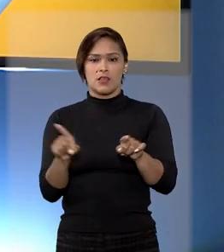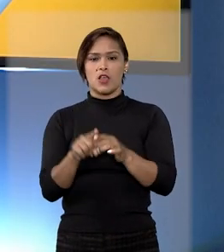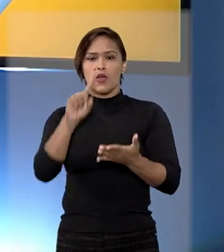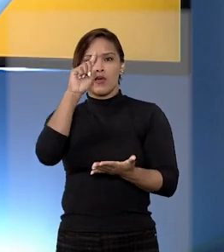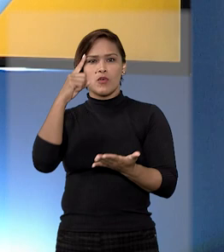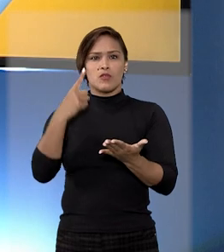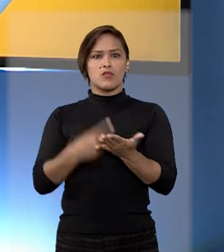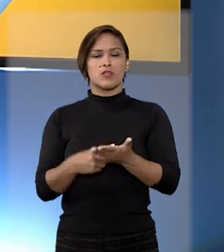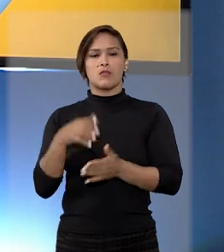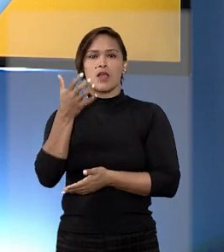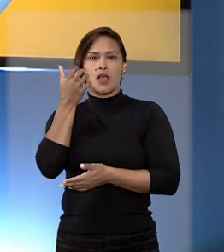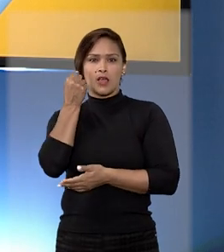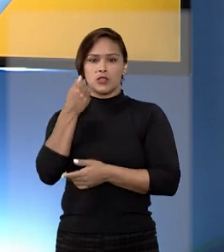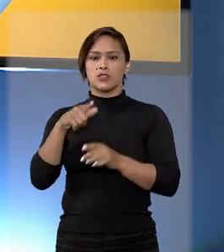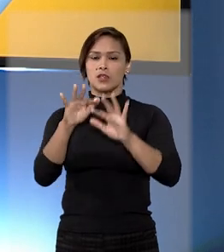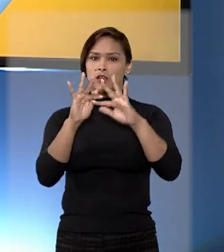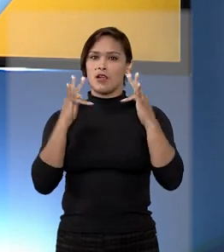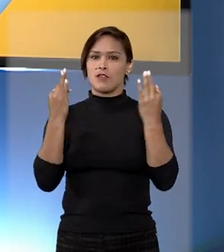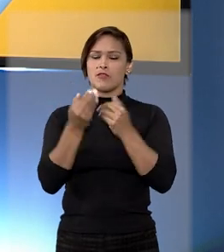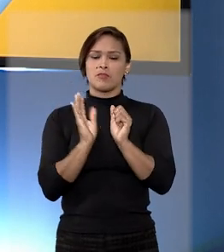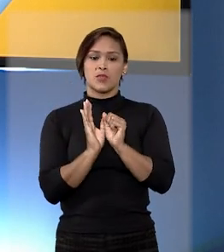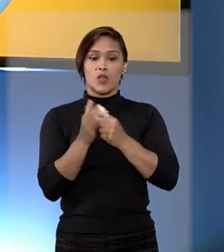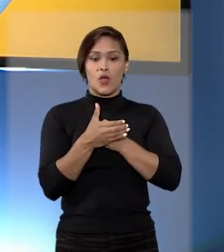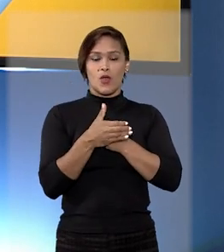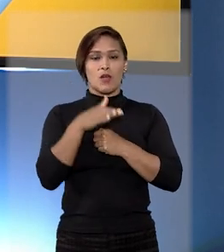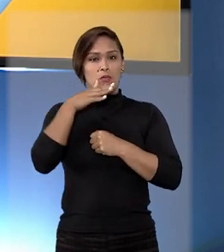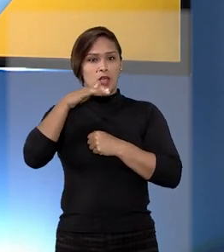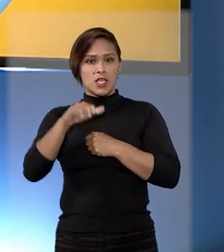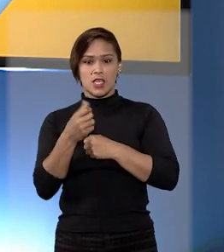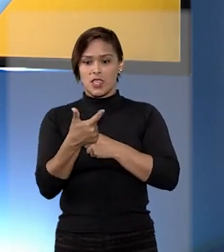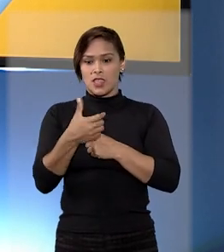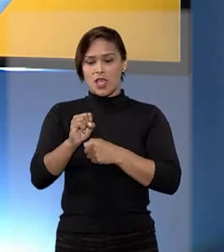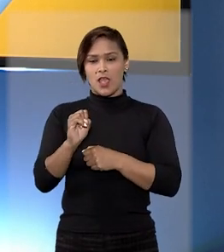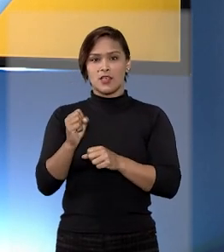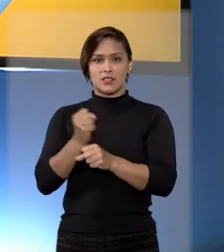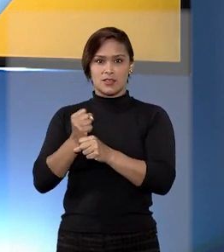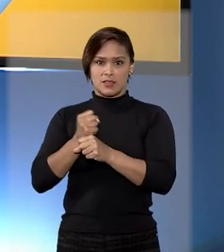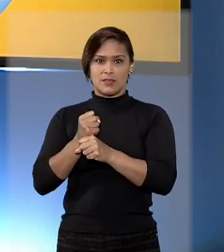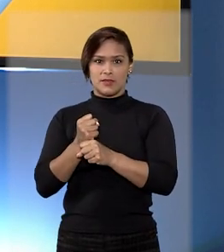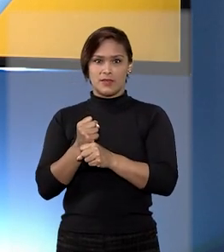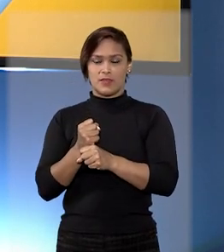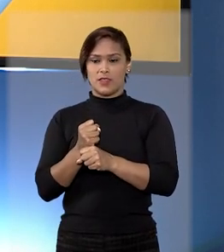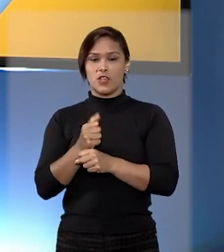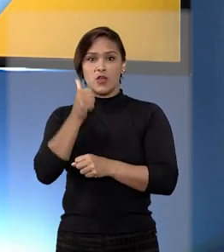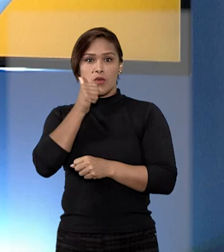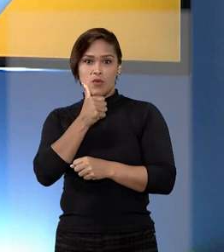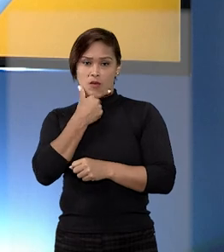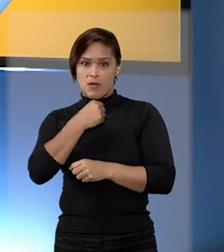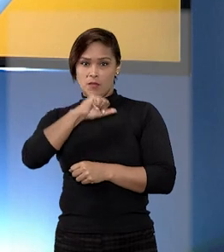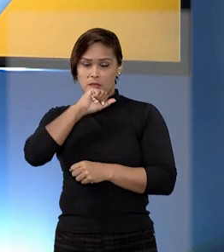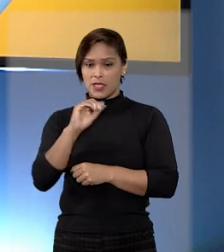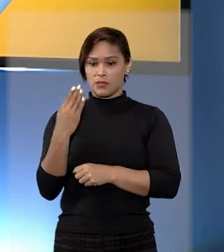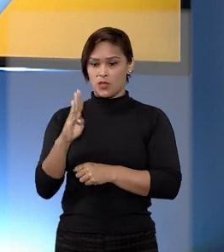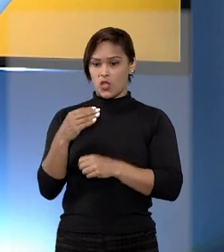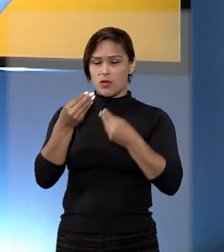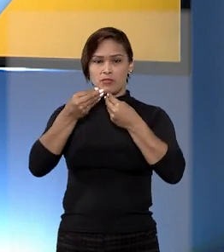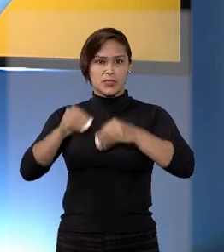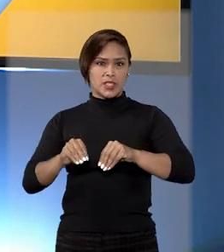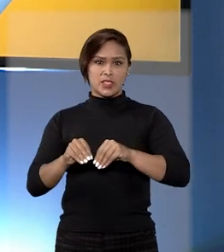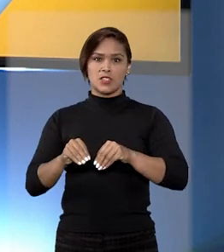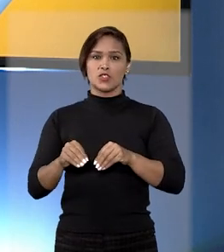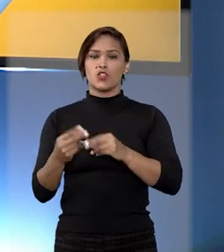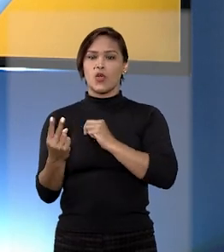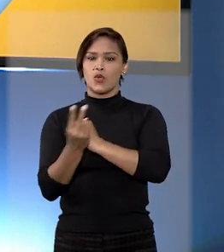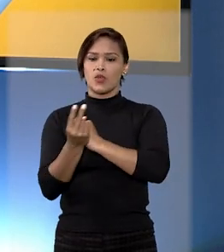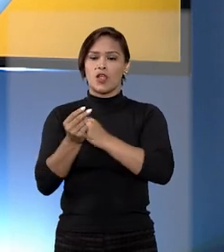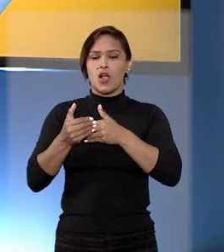confirmaram a adoção para uma família que escondeu uma criança por 10 anos. Os pais biológicos desistiram da guarda